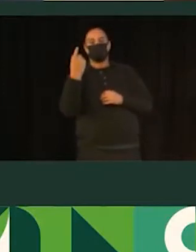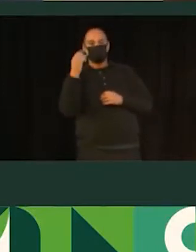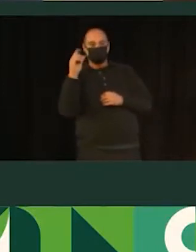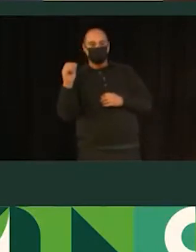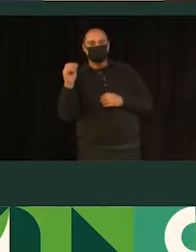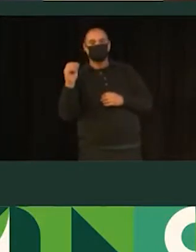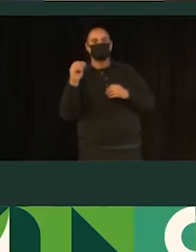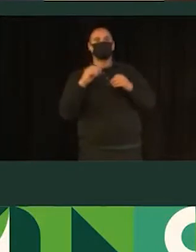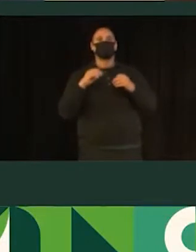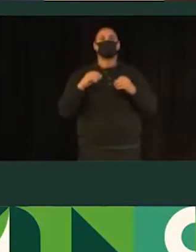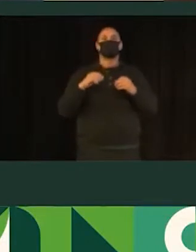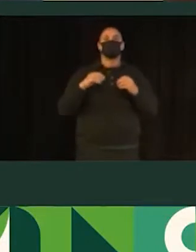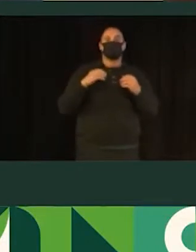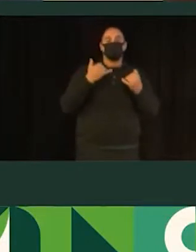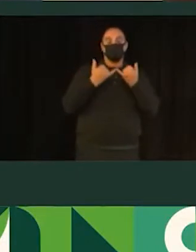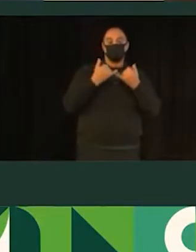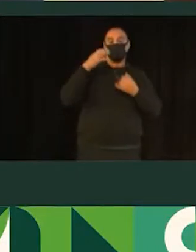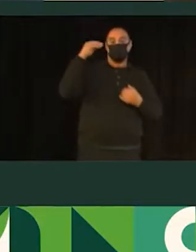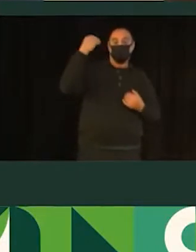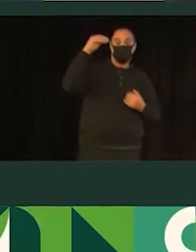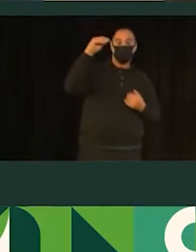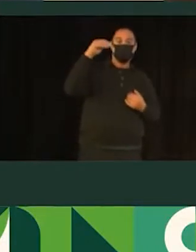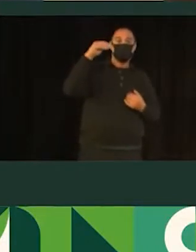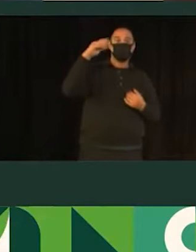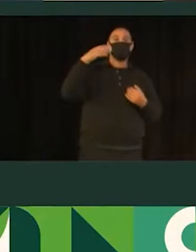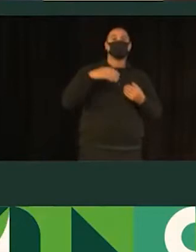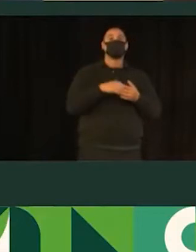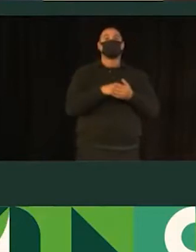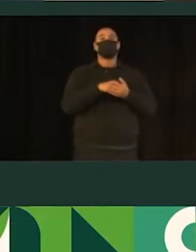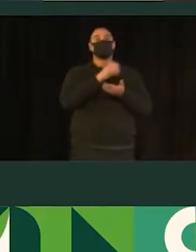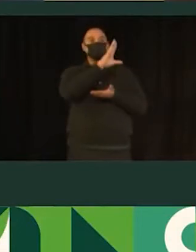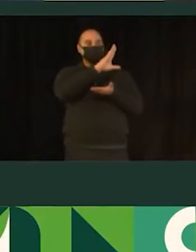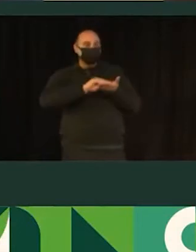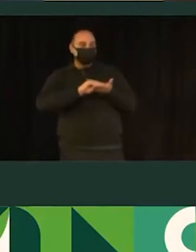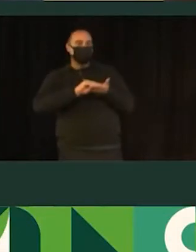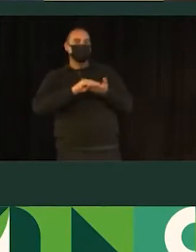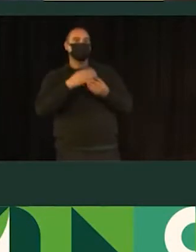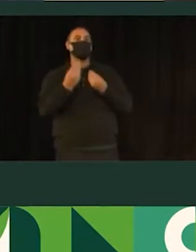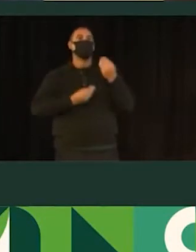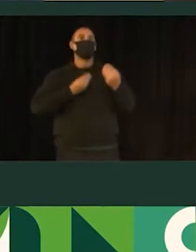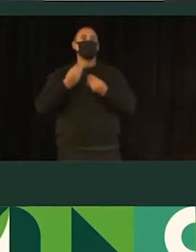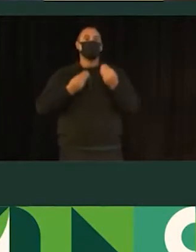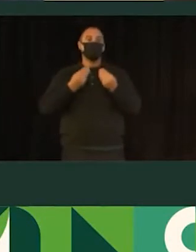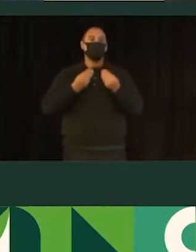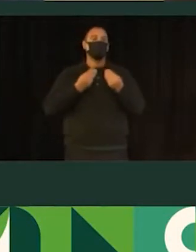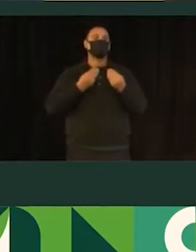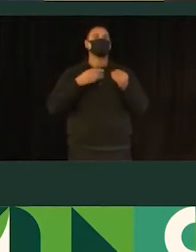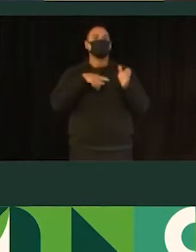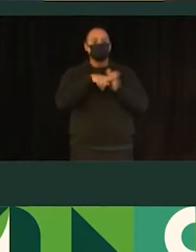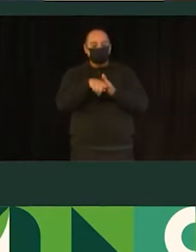de Porto Alegre, conhecido como Pitimurbe. Então, por isso, ela inicia zonas na Centena 3, então, 35 zonas,